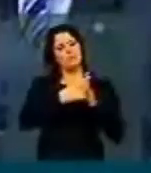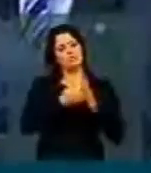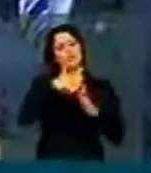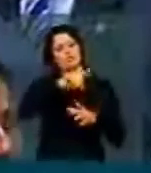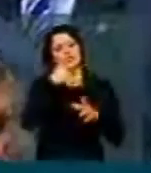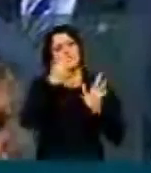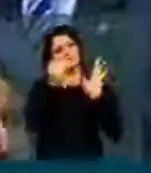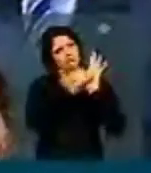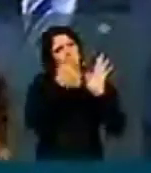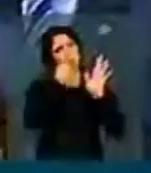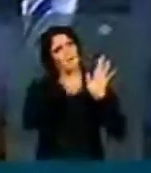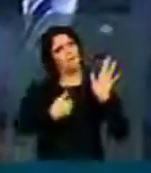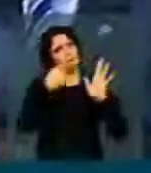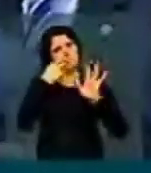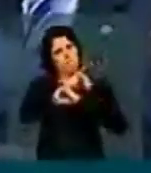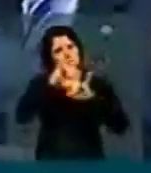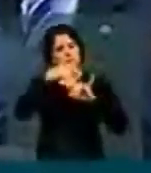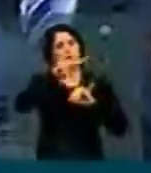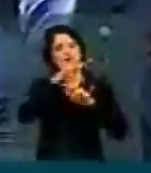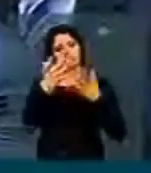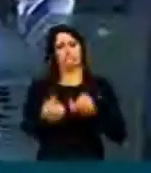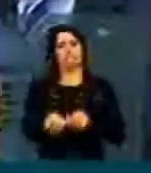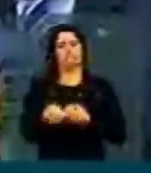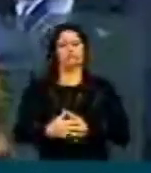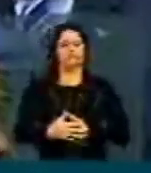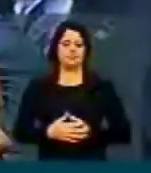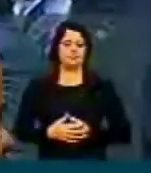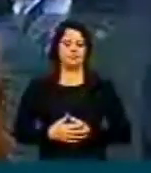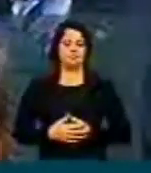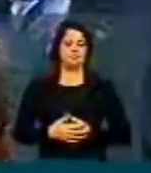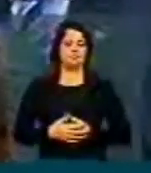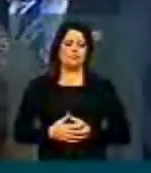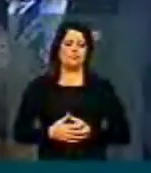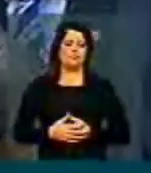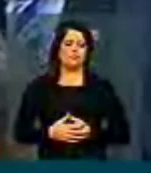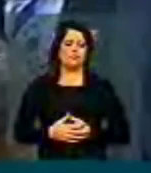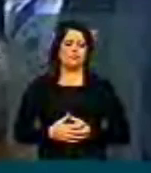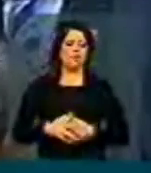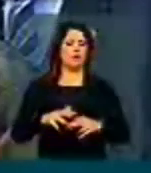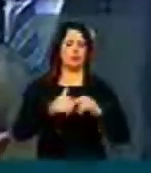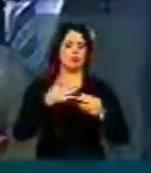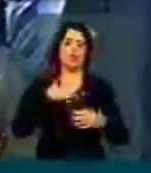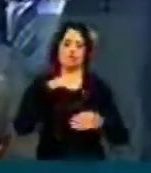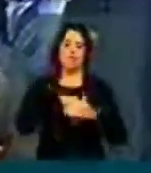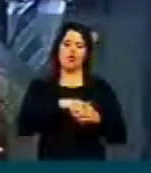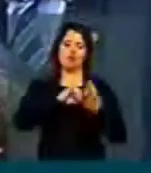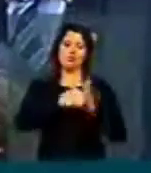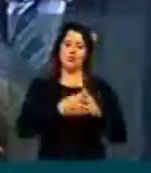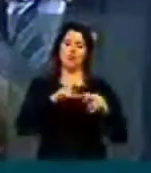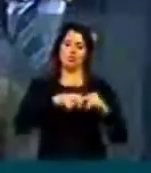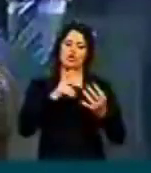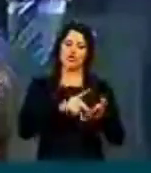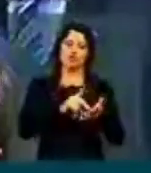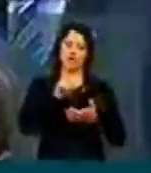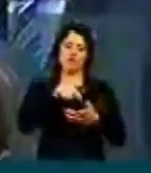pública no plenário que vai ser acolhido. Então, o meu voto é obstrução, porque esse é o voto que o